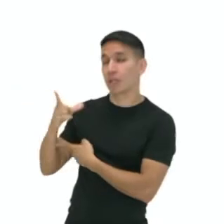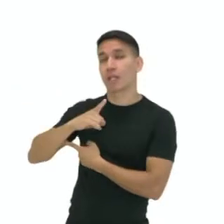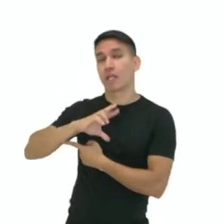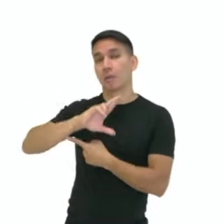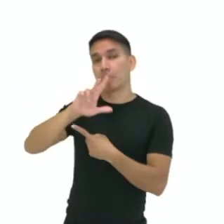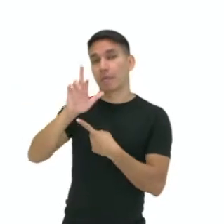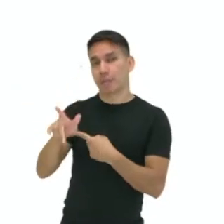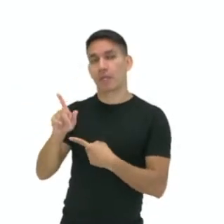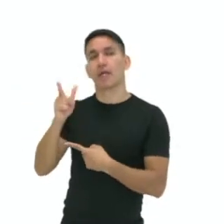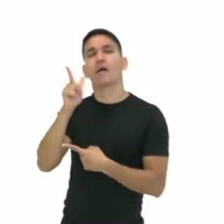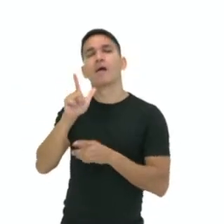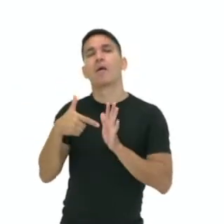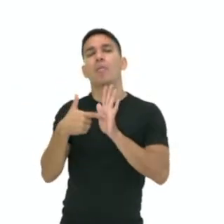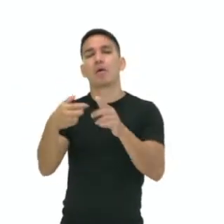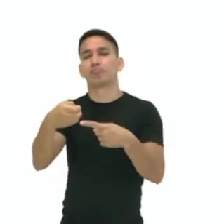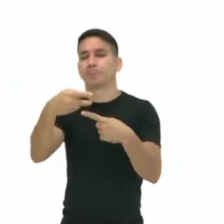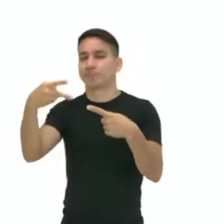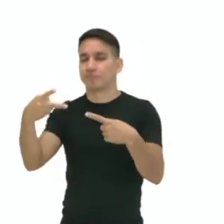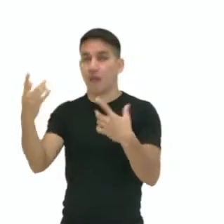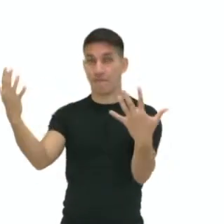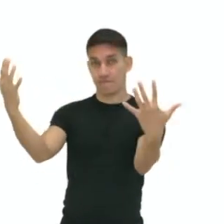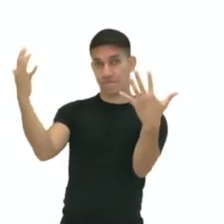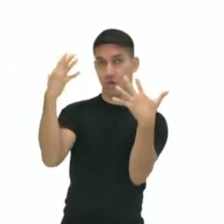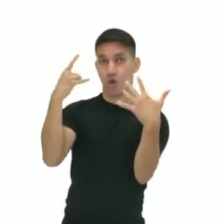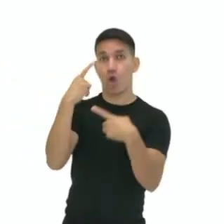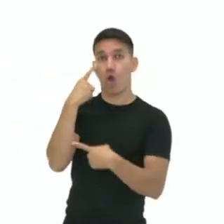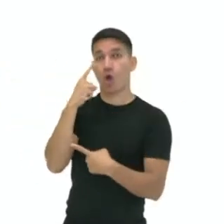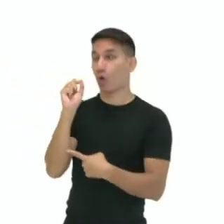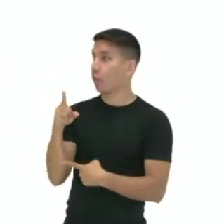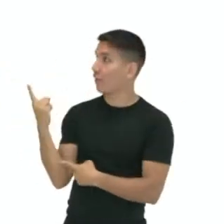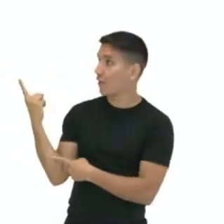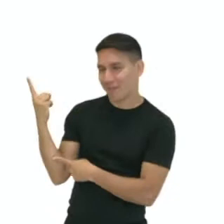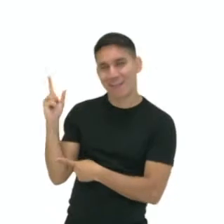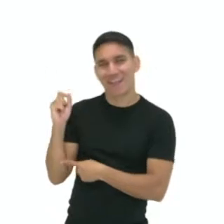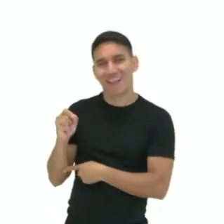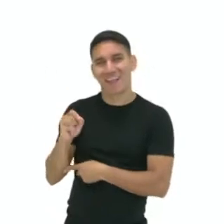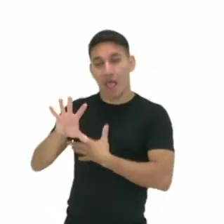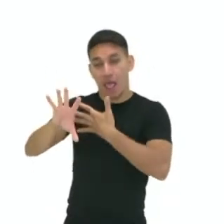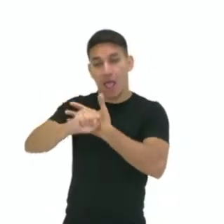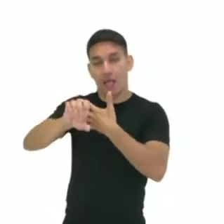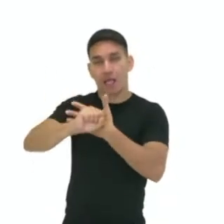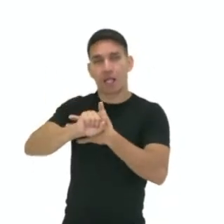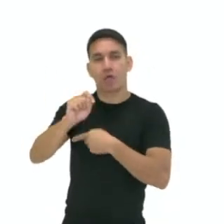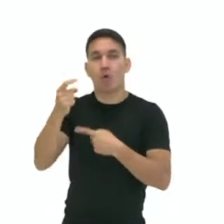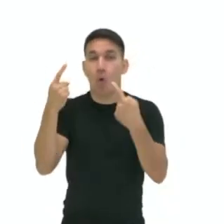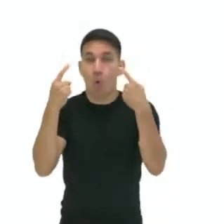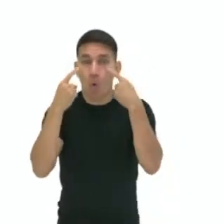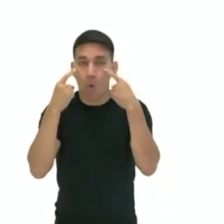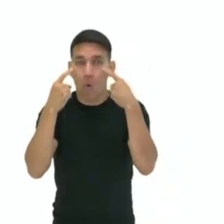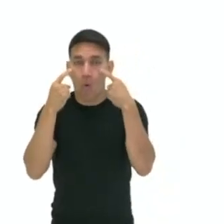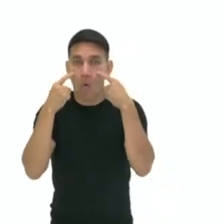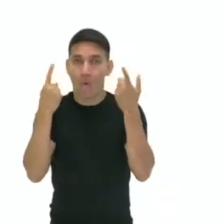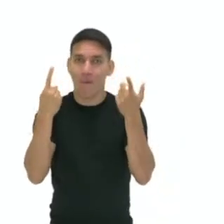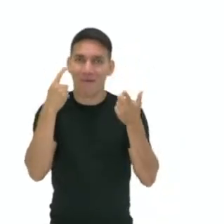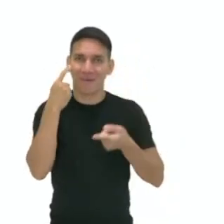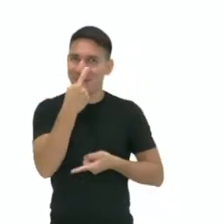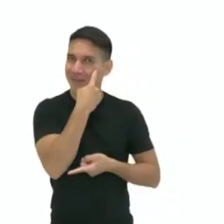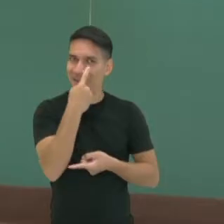de estímulos externos. Então nós temos órgãos receptores. Os olhos, por exemplo,